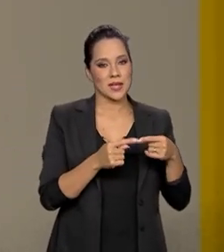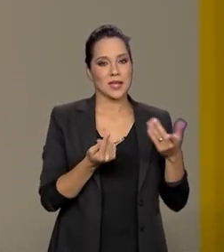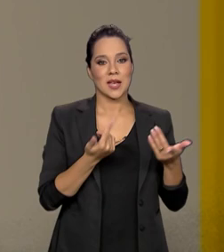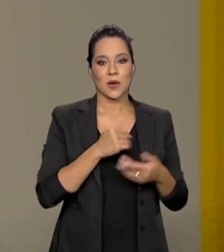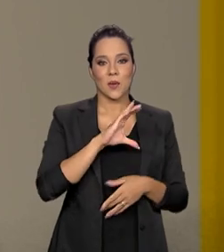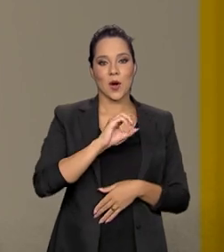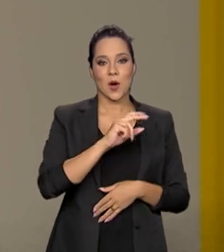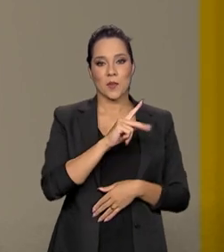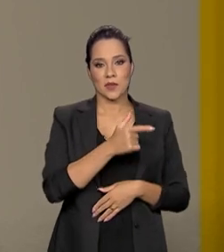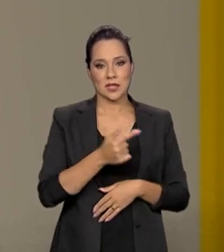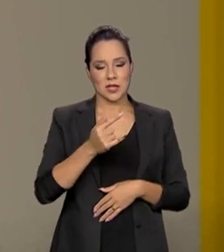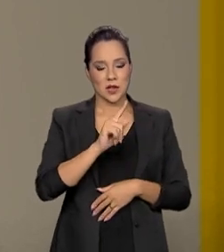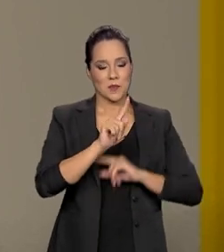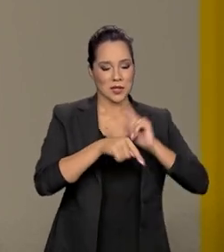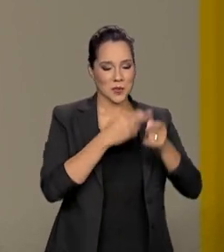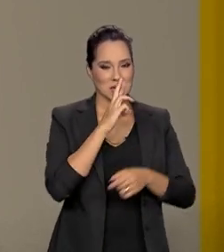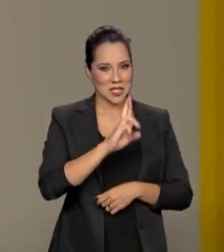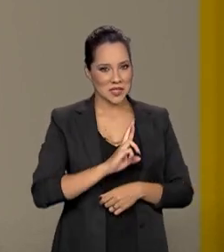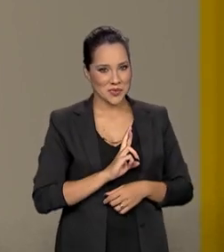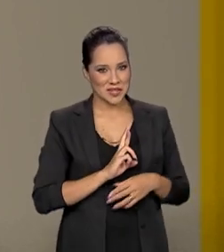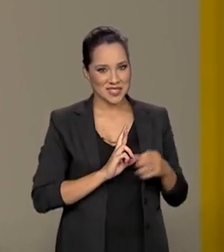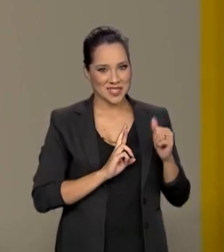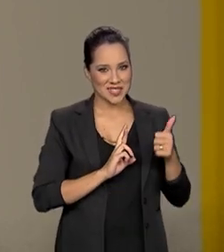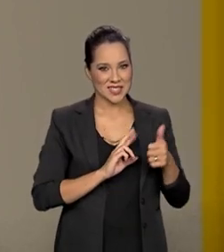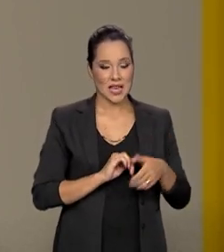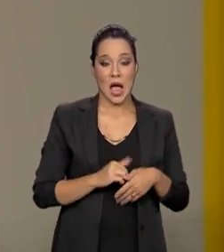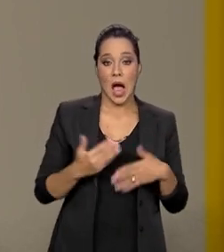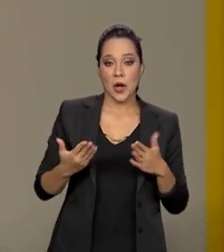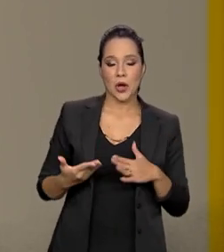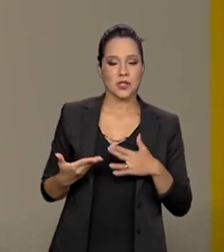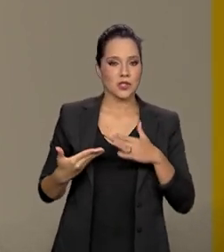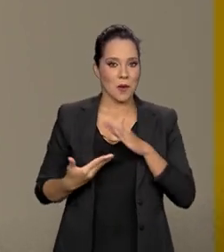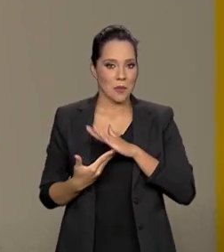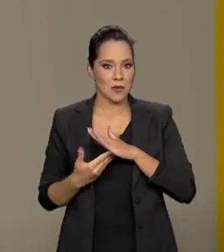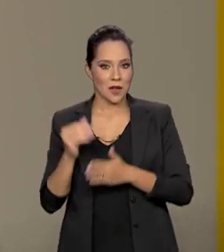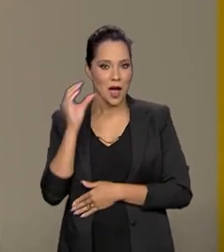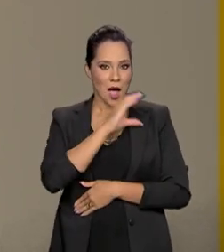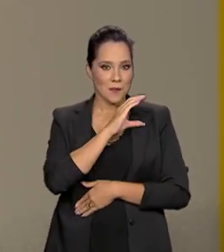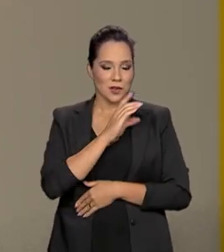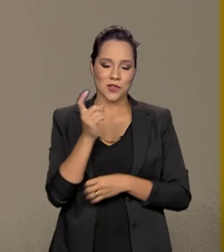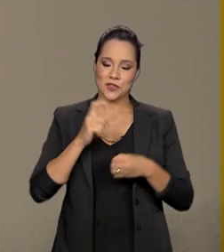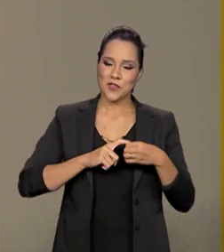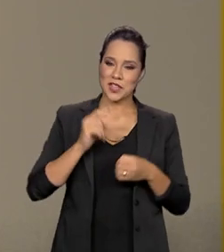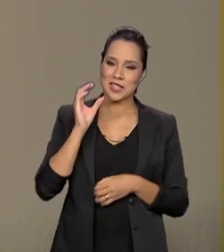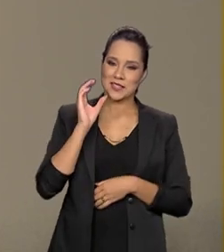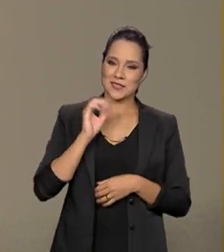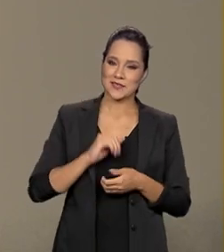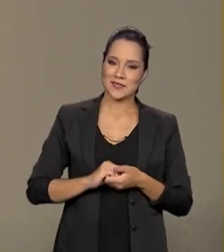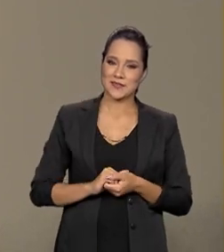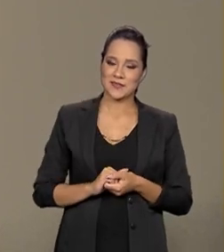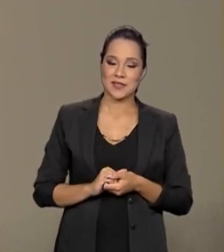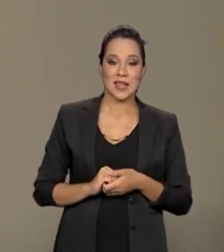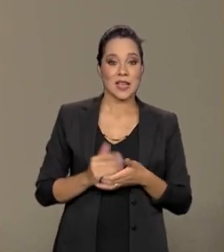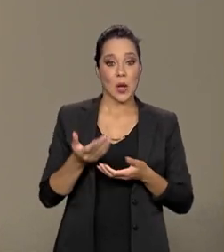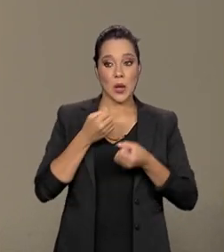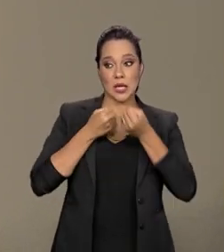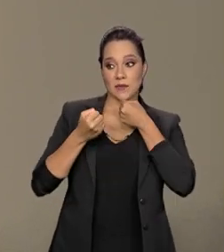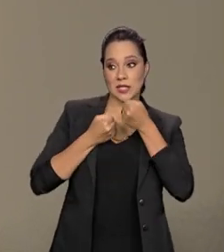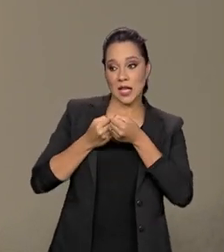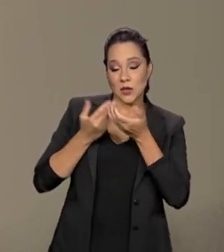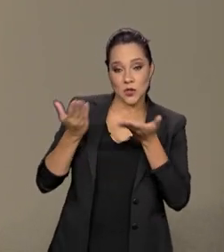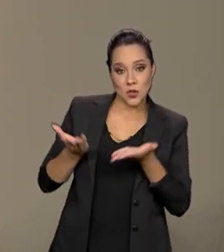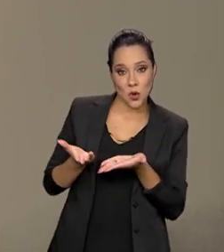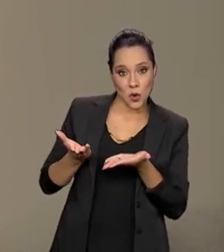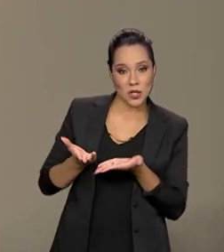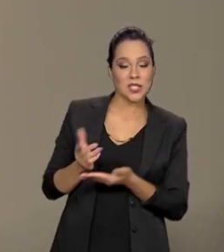a COP27. Mas o senhor responde daqui a pouco. Vamos para um rápido intervalo e voltamos em instantes. O entrevistado dessa